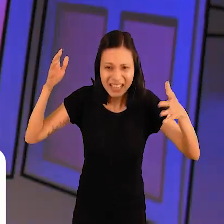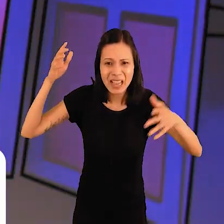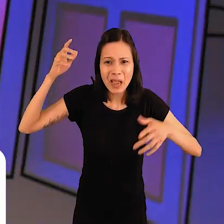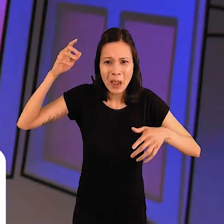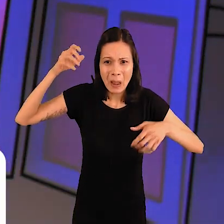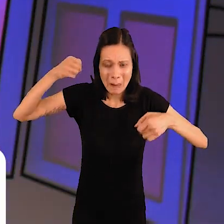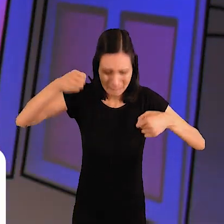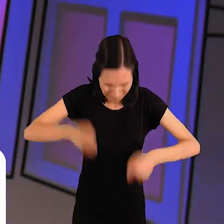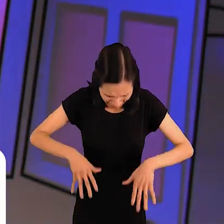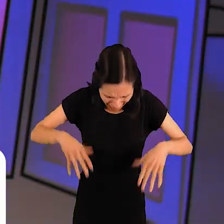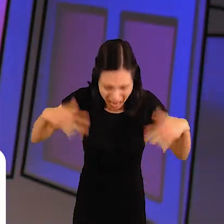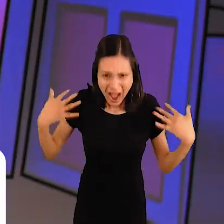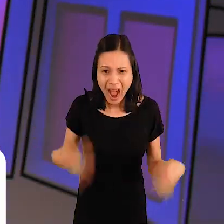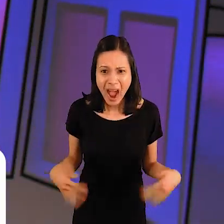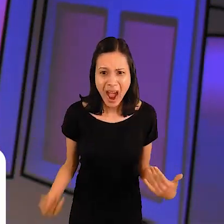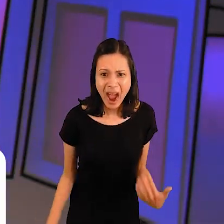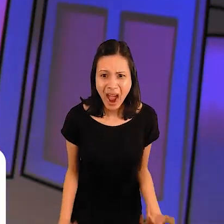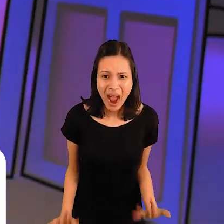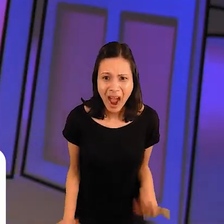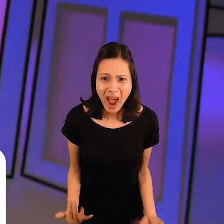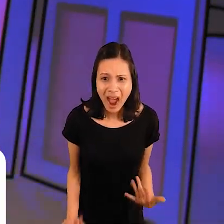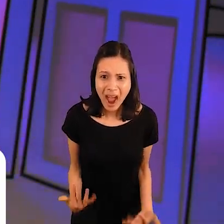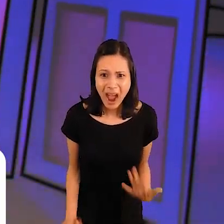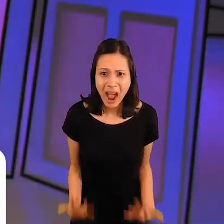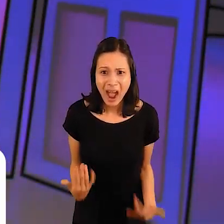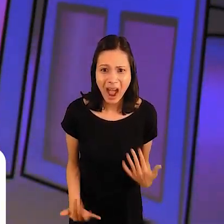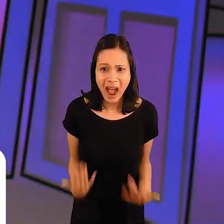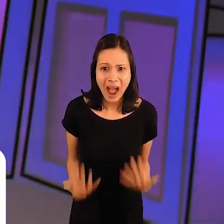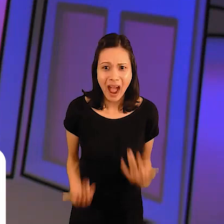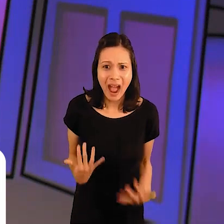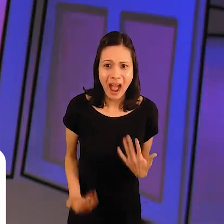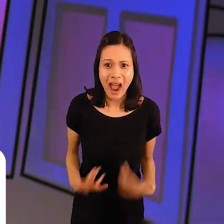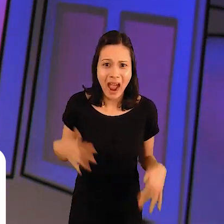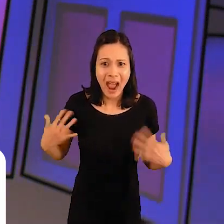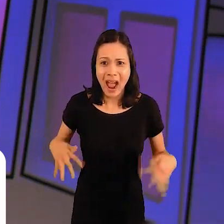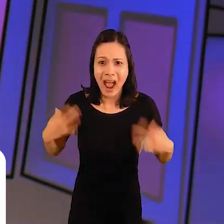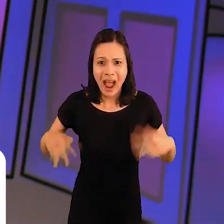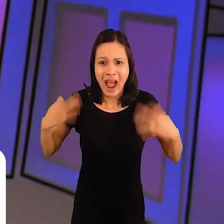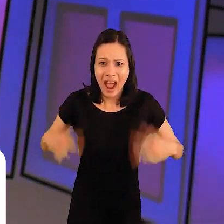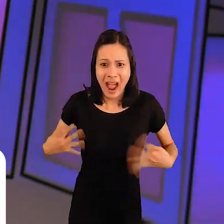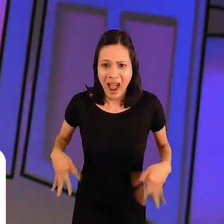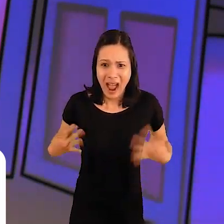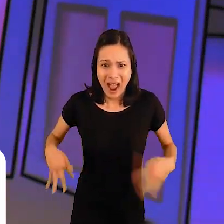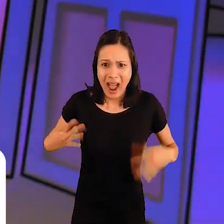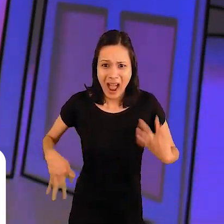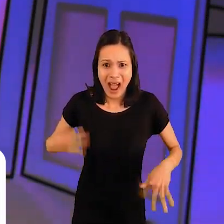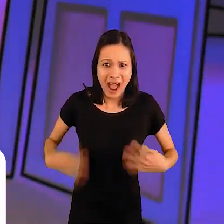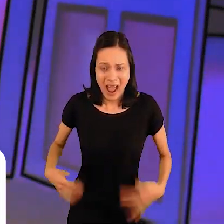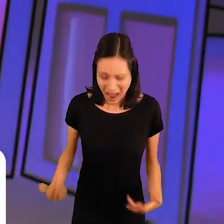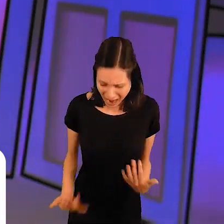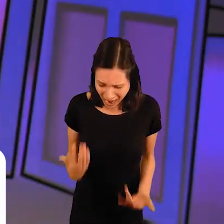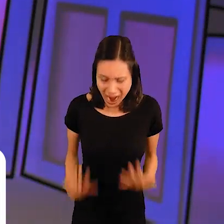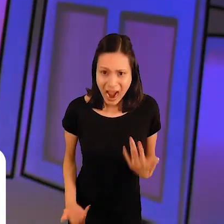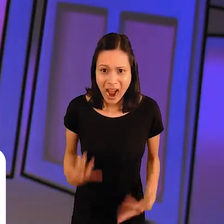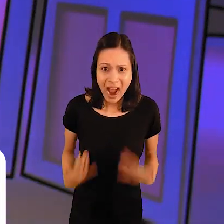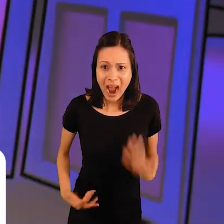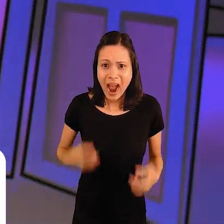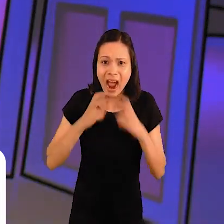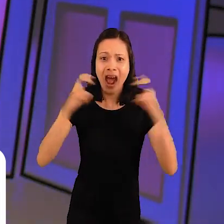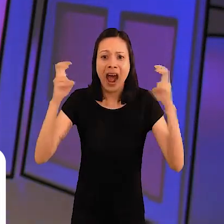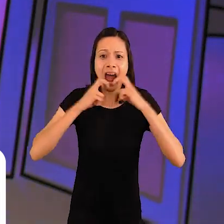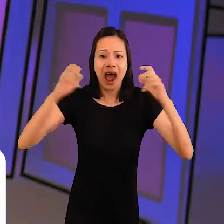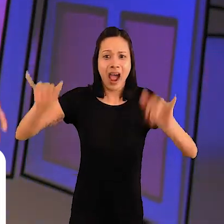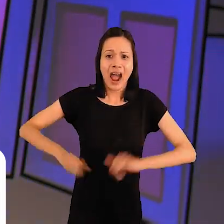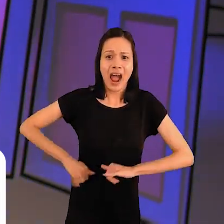Queimou todos os seus dedos. Ele gritando de dor. Pulando num pé só. E Oh! Oh! Ele saiu